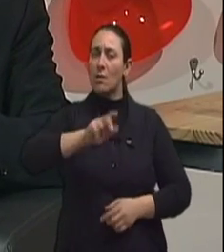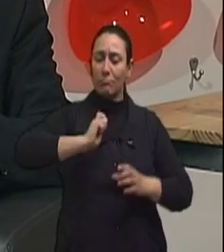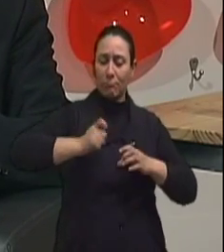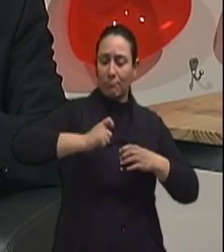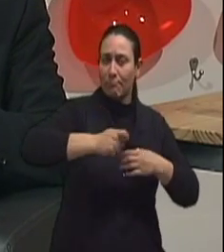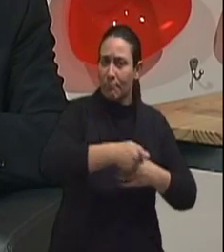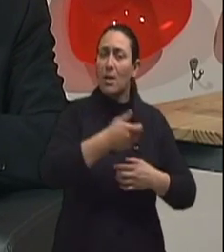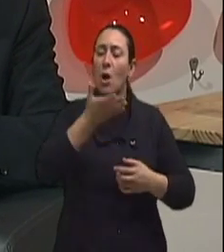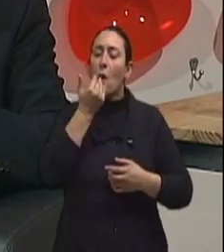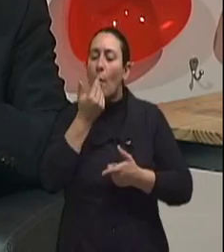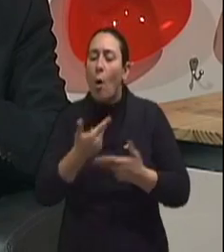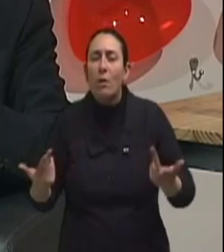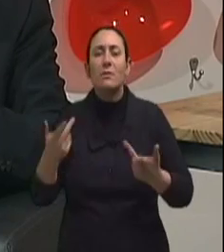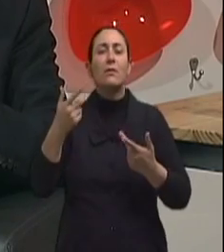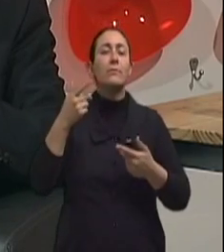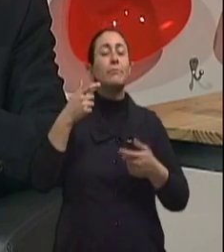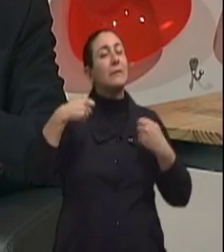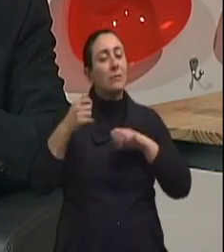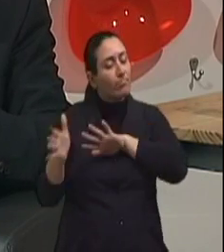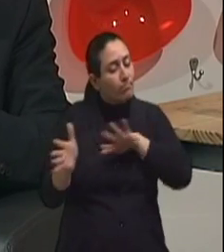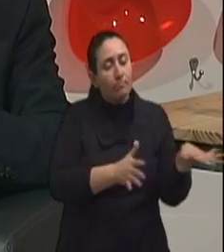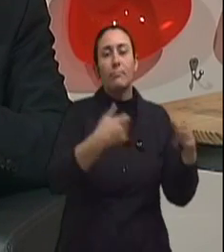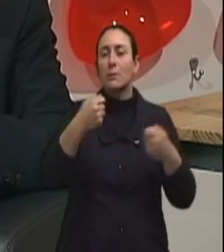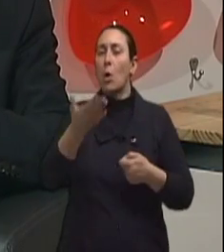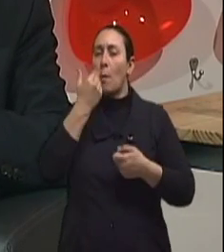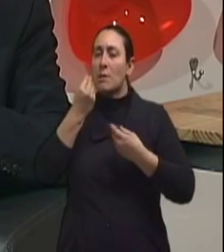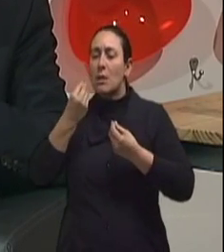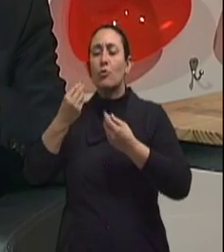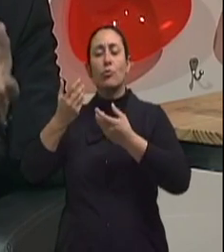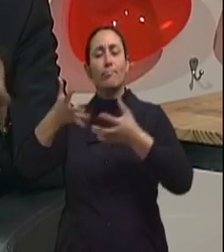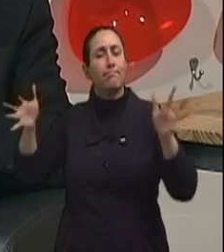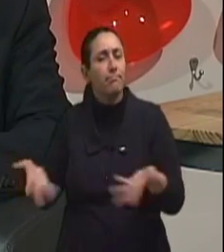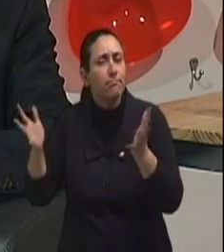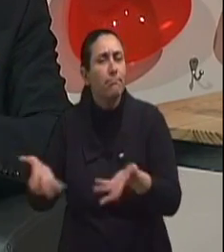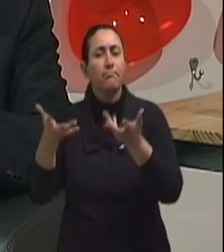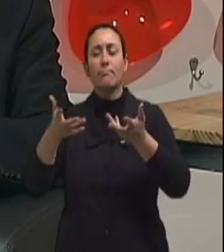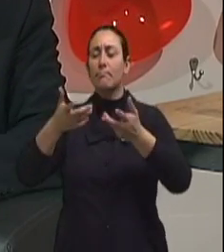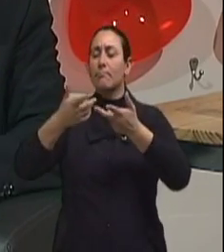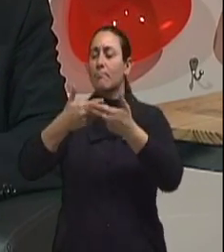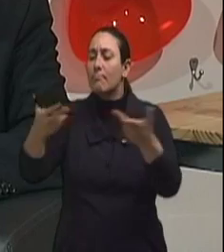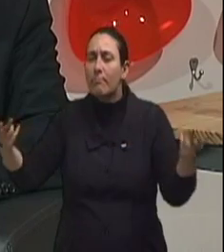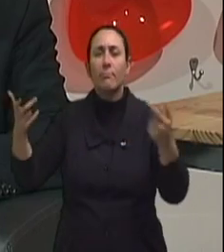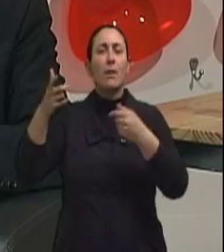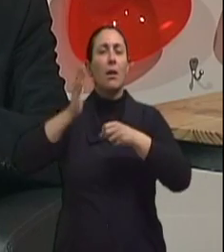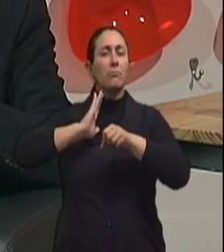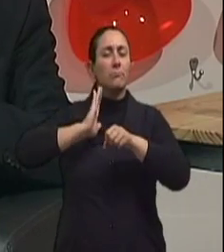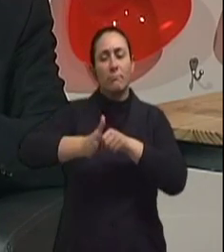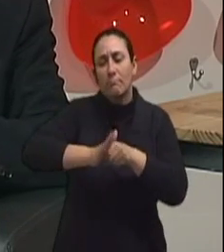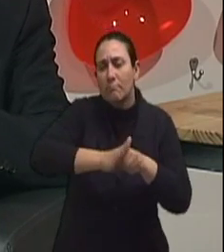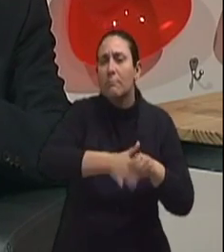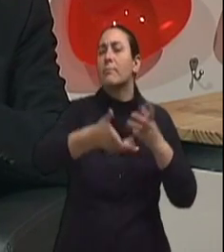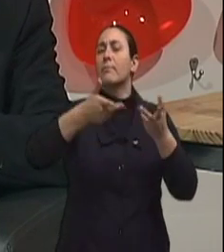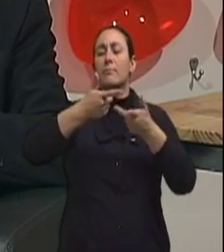estimulado a ingesta de vegetais, frutas, vitaminas, né, que estão na forma desses alimentos. Claro. Que isso